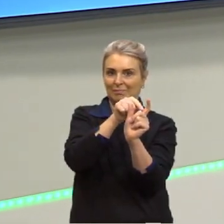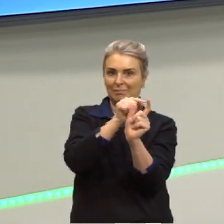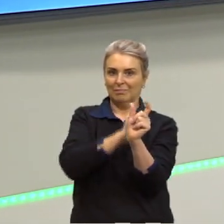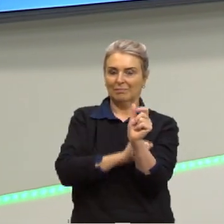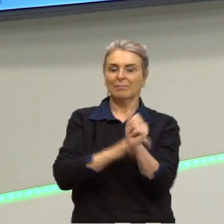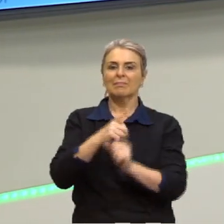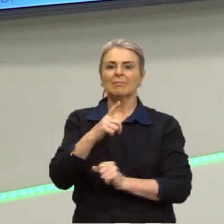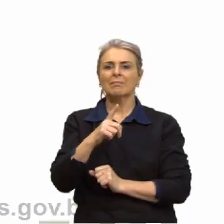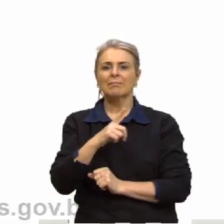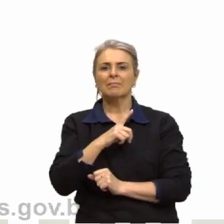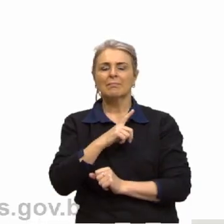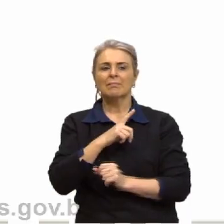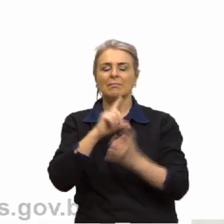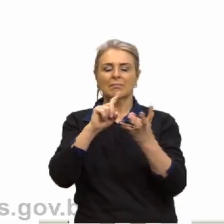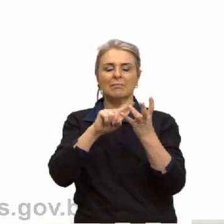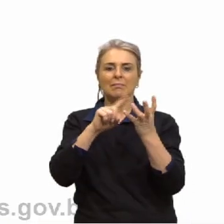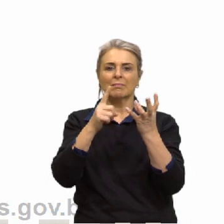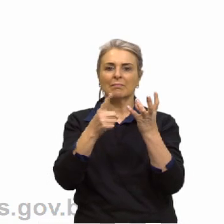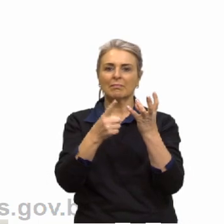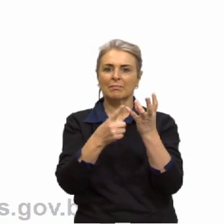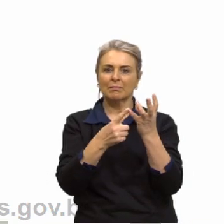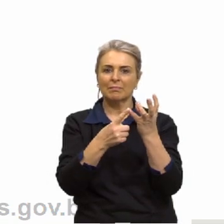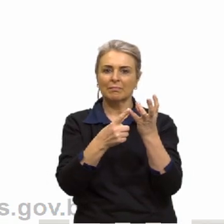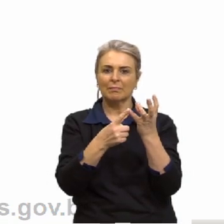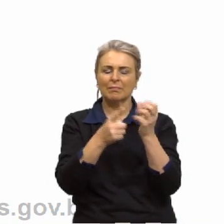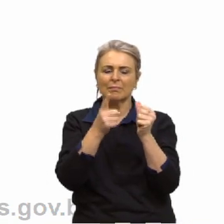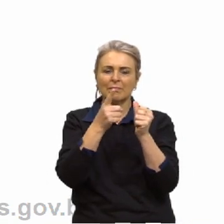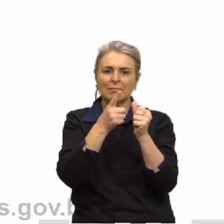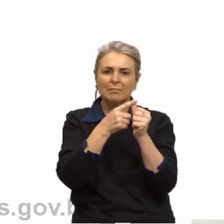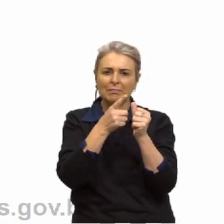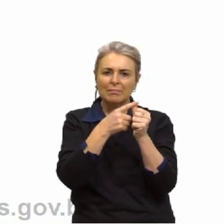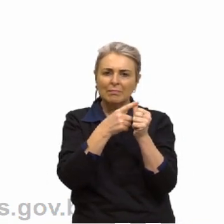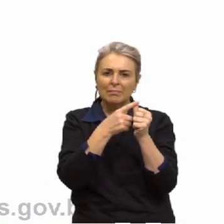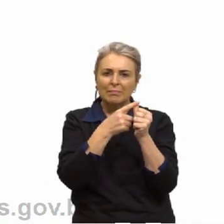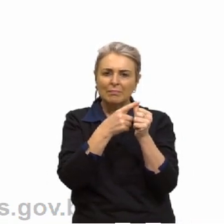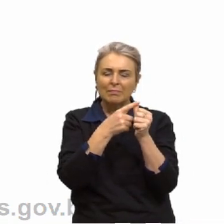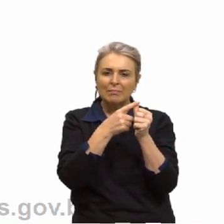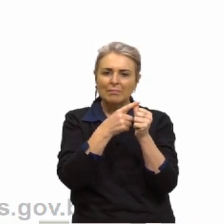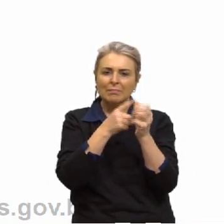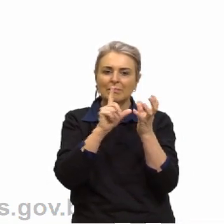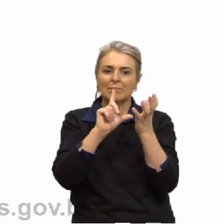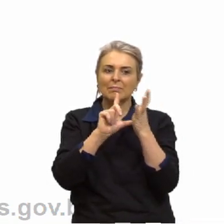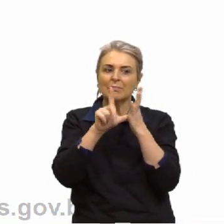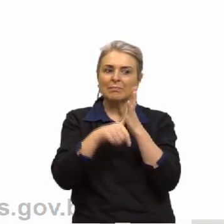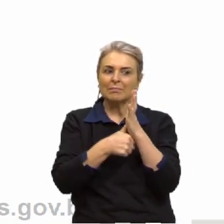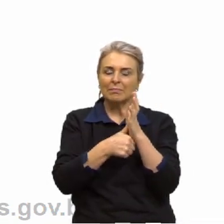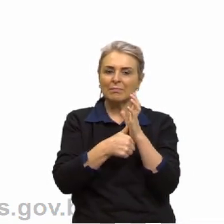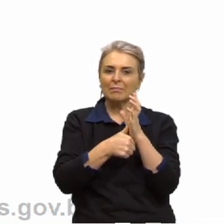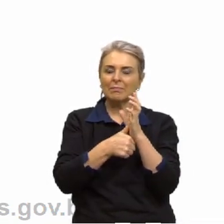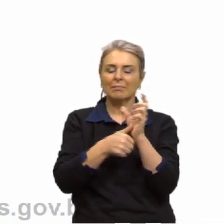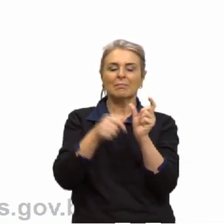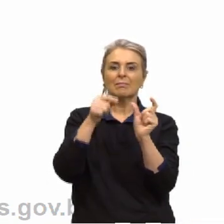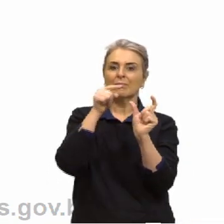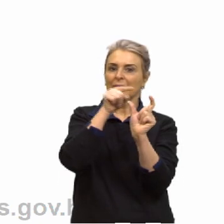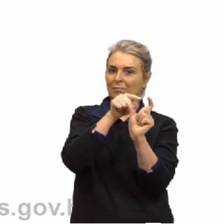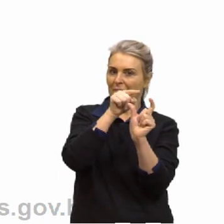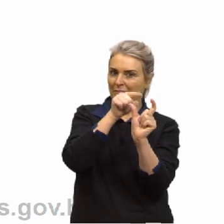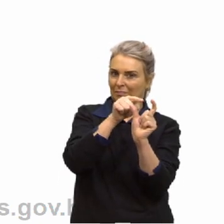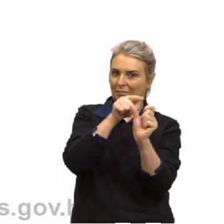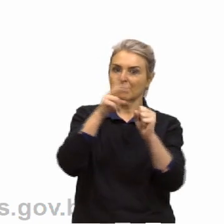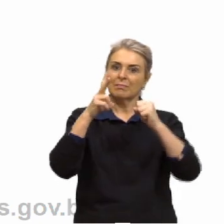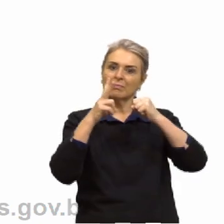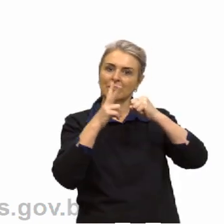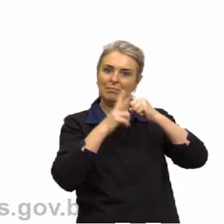tem também a vogal temática, que é aquela primeira vogal que aparece depois do nosso radical. E que lá no caso dos